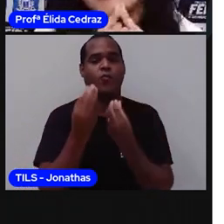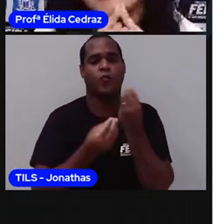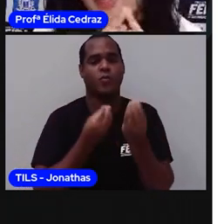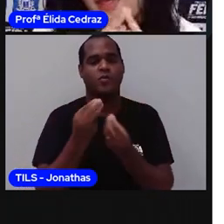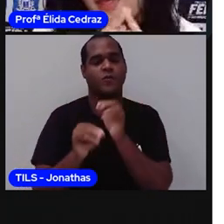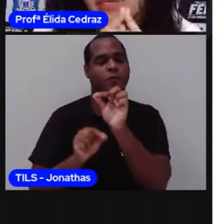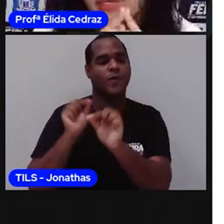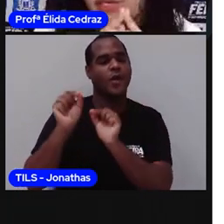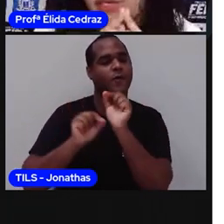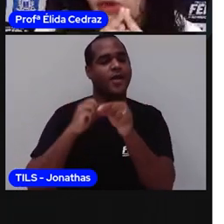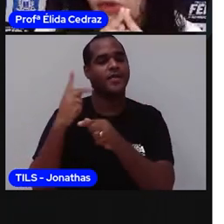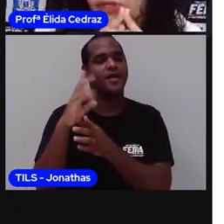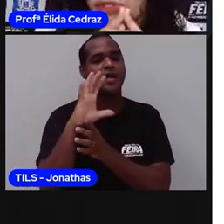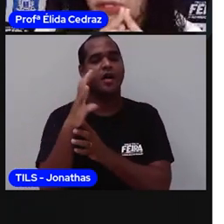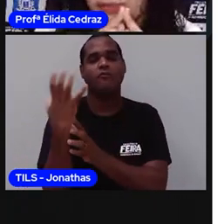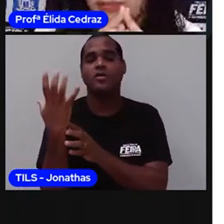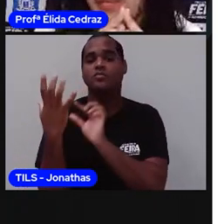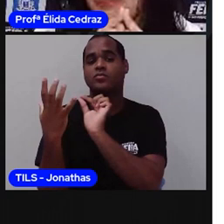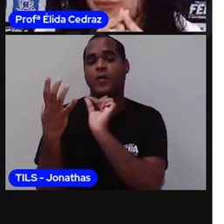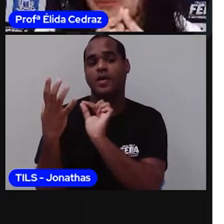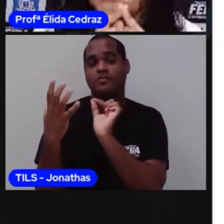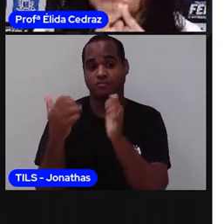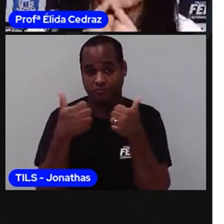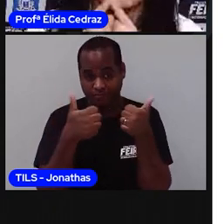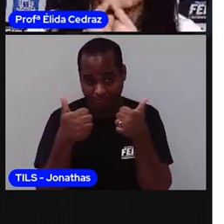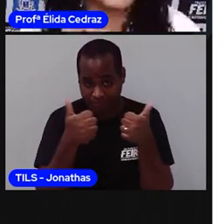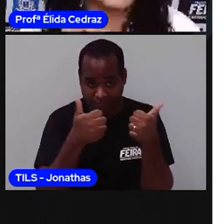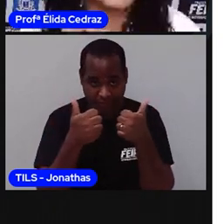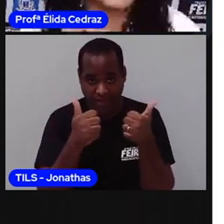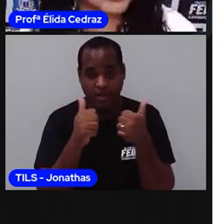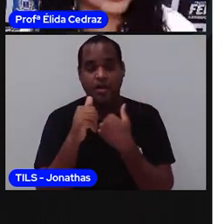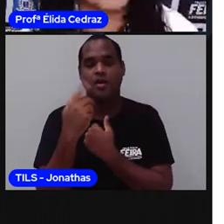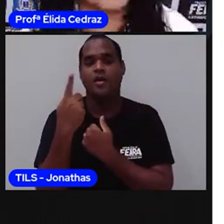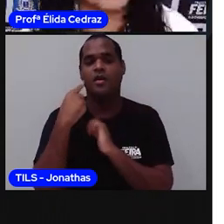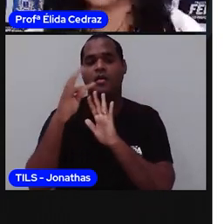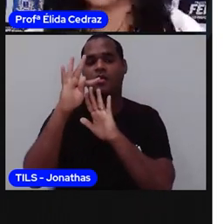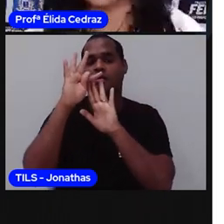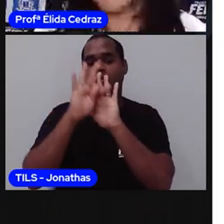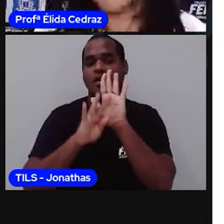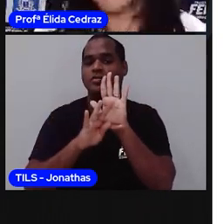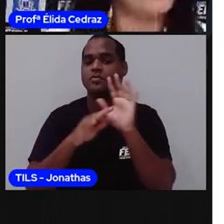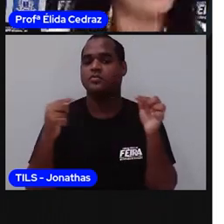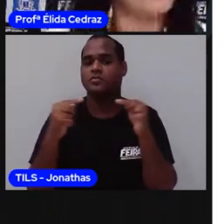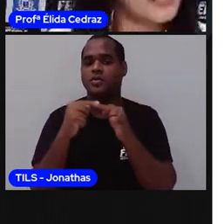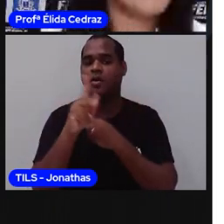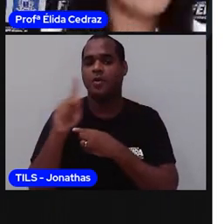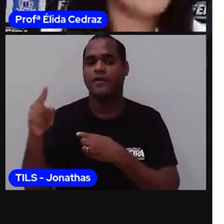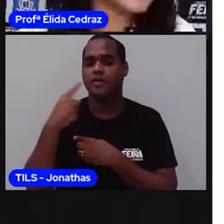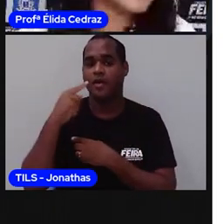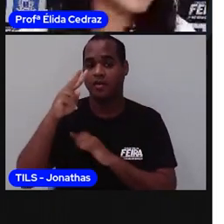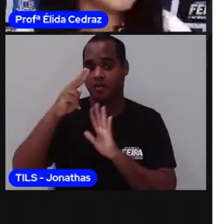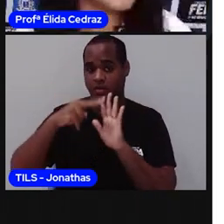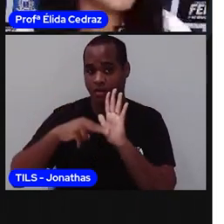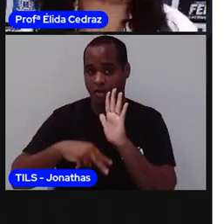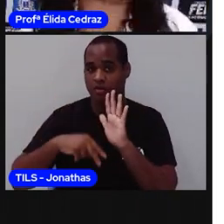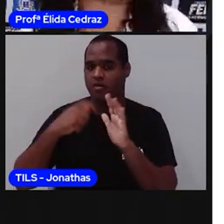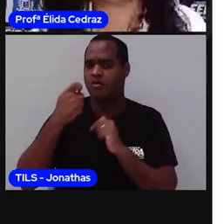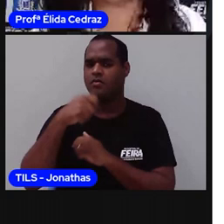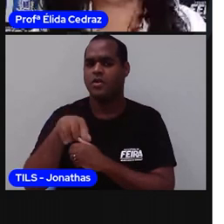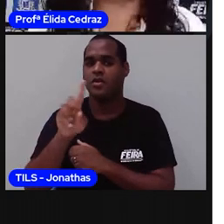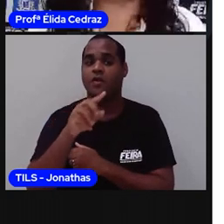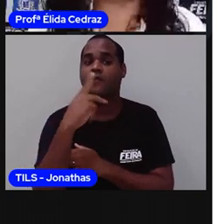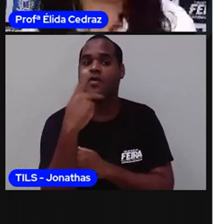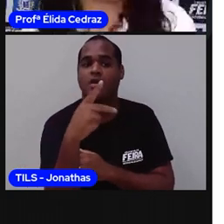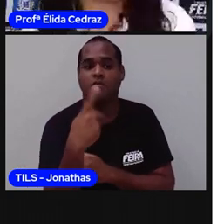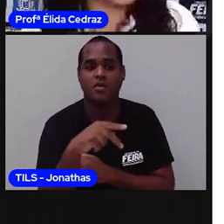que é a árvore genealógica, tá bom? Esse textinho, a PRO não vai ler porque você tem que ler com